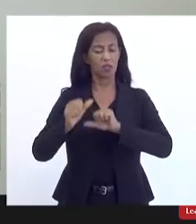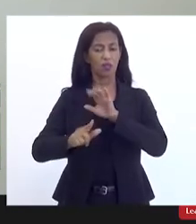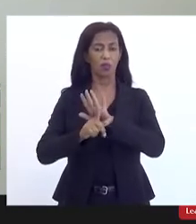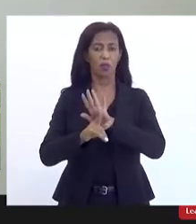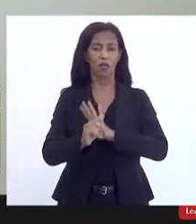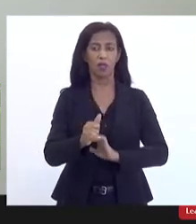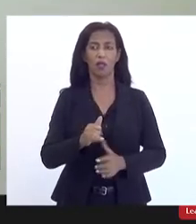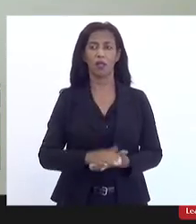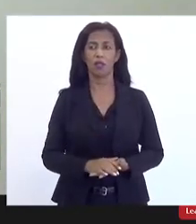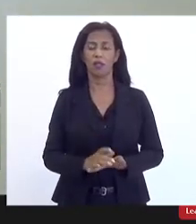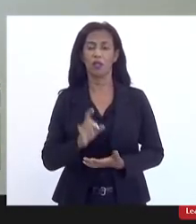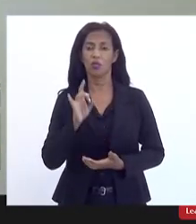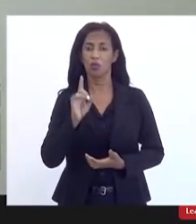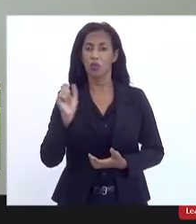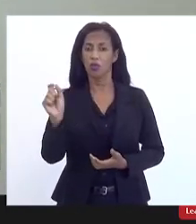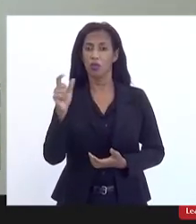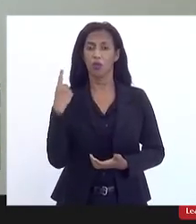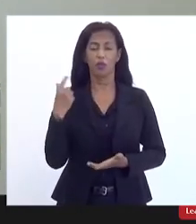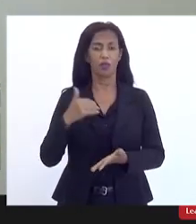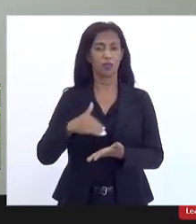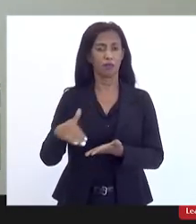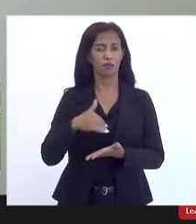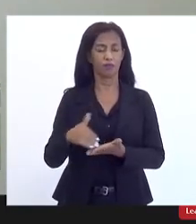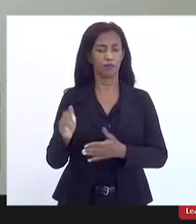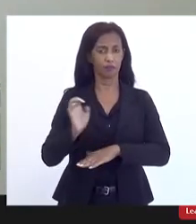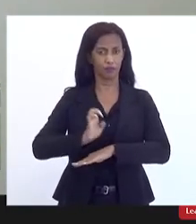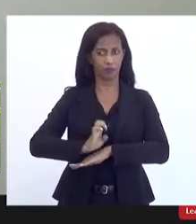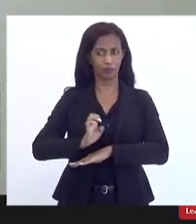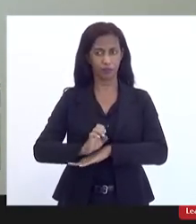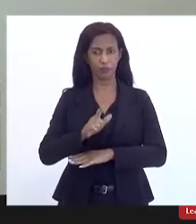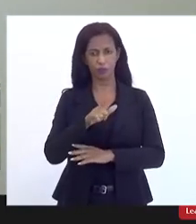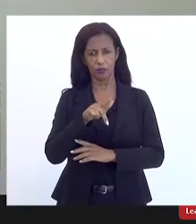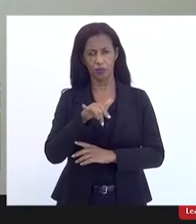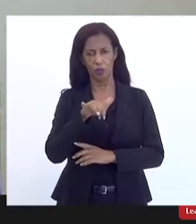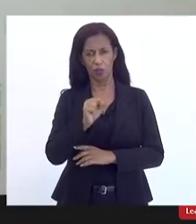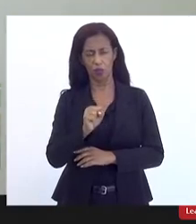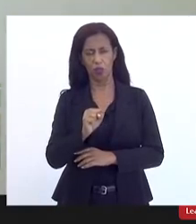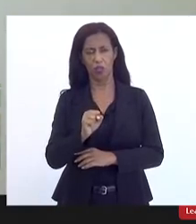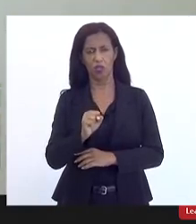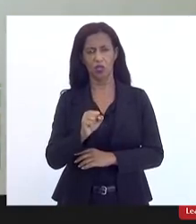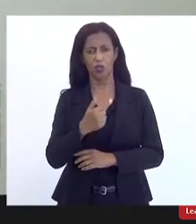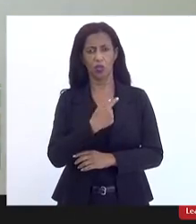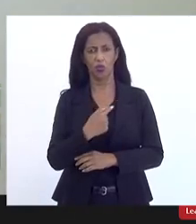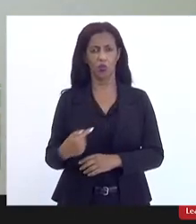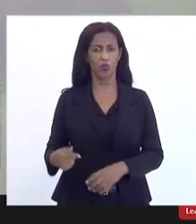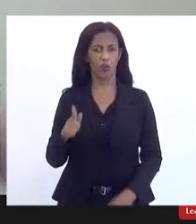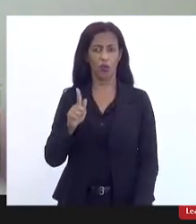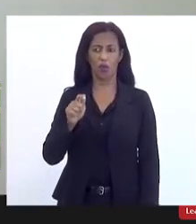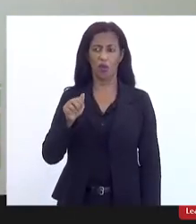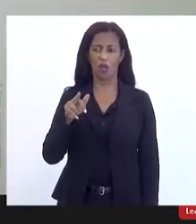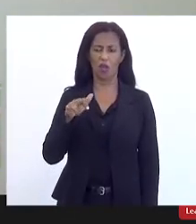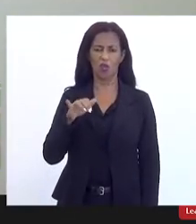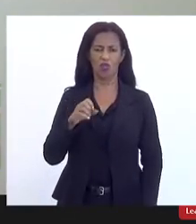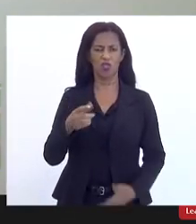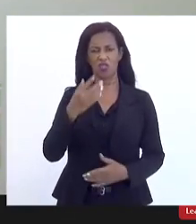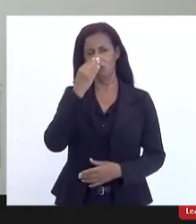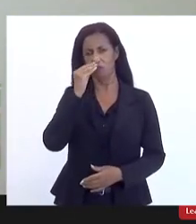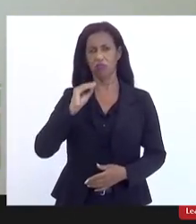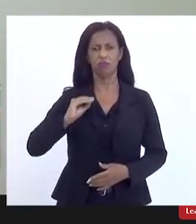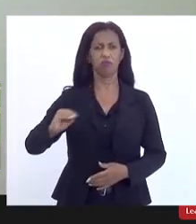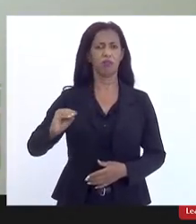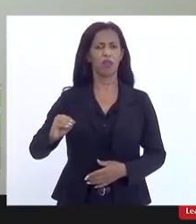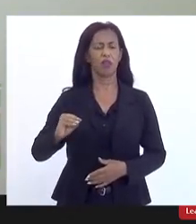lei só que o ex-secretário estadual Luiz Henrique Lima no governo Garotinho sentou em cima não